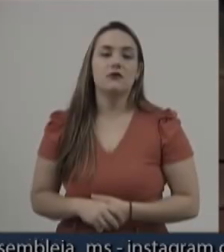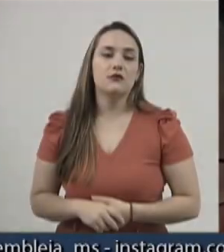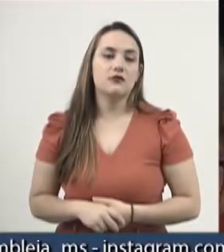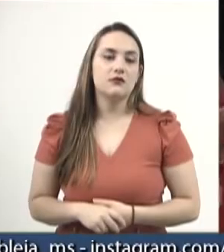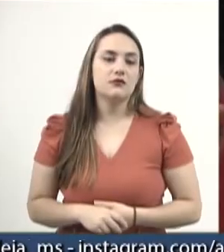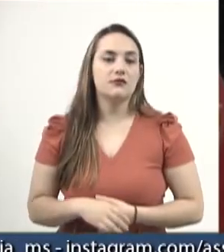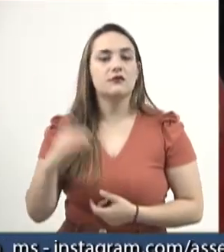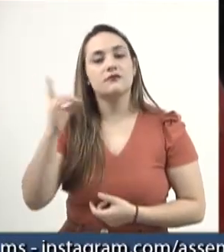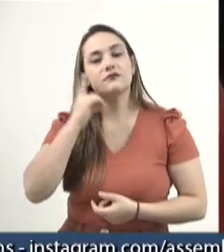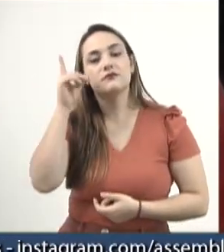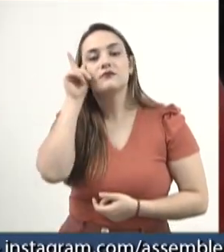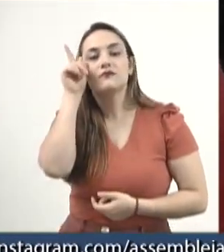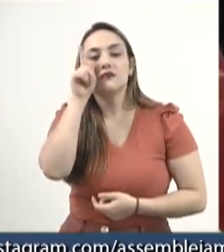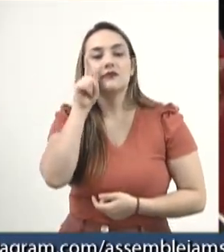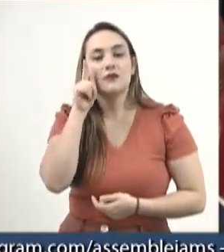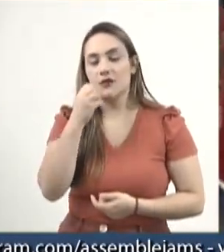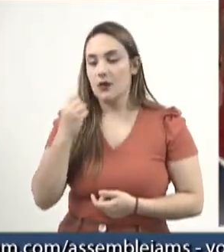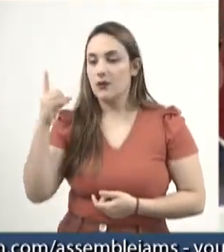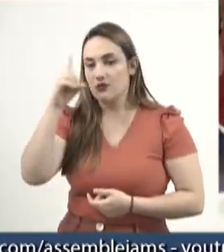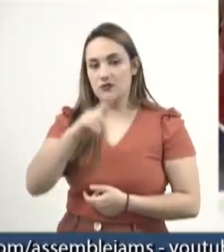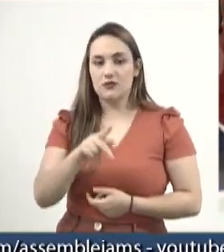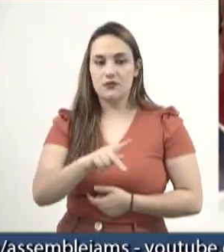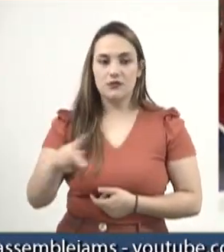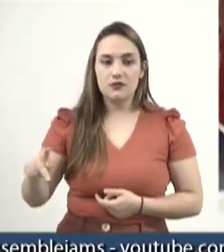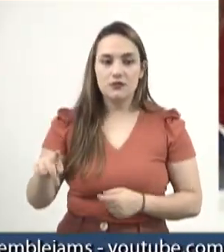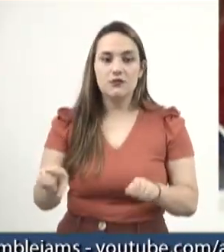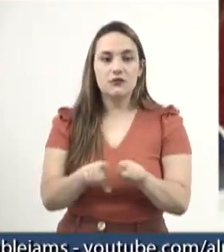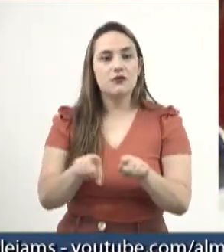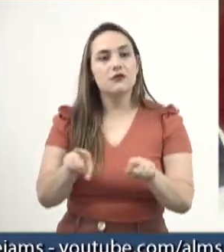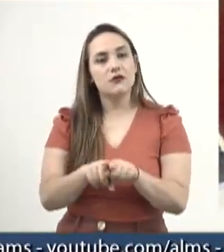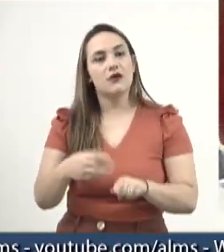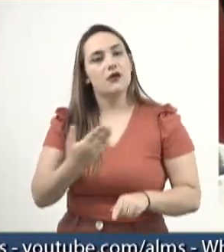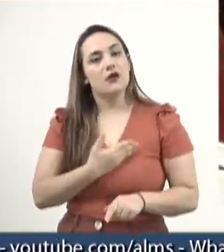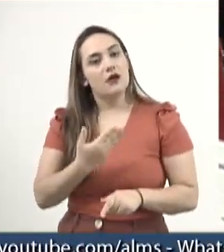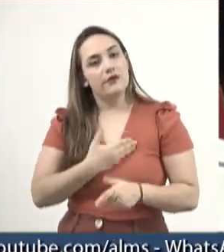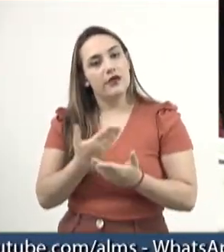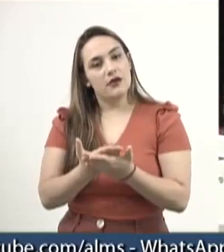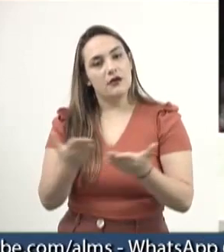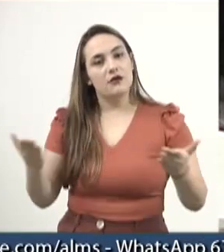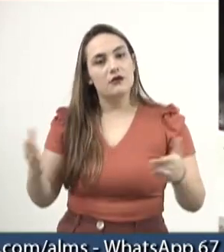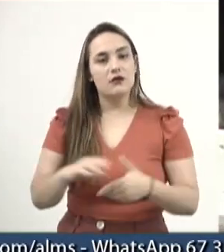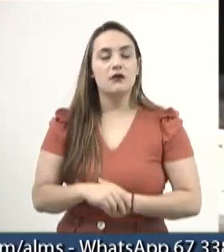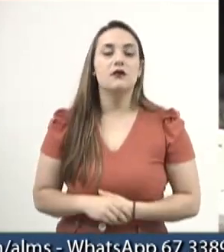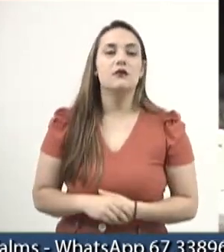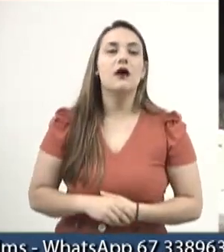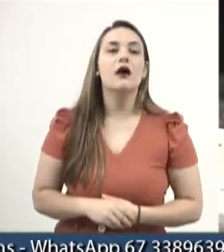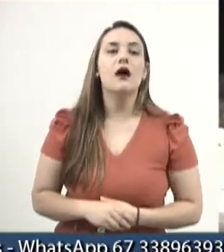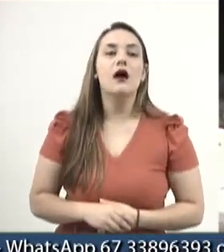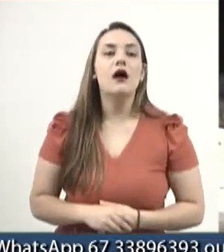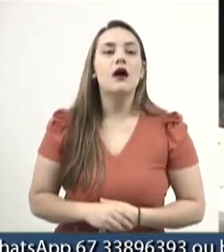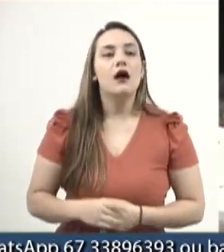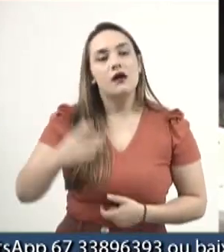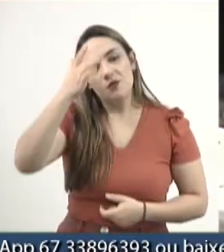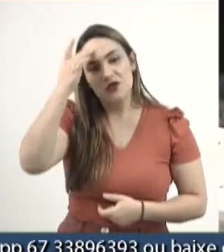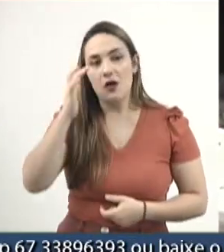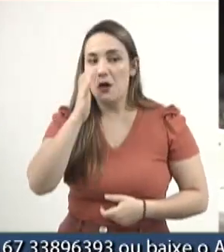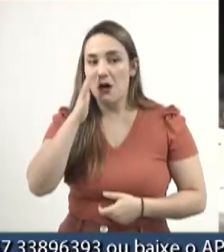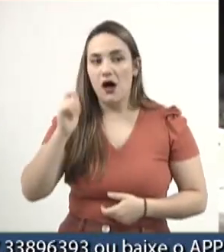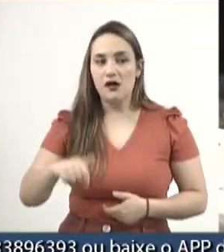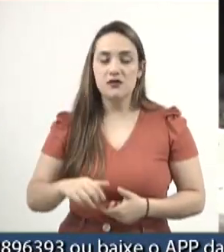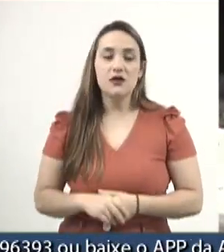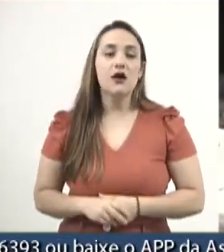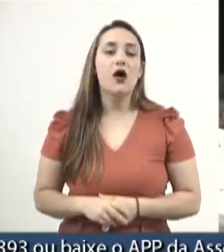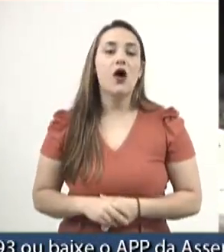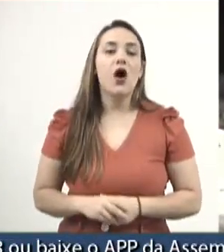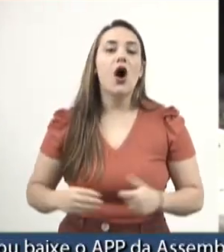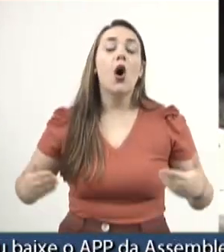Deputada Gleice. Bom dia, presidente. Bom dia, nobres colegas, público que está nos acompanhando. Eu venho aqui